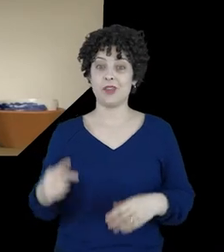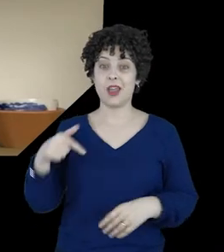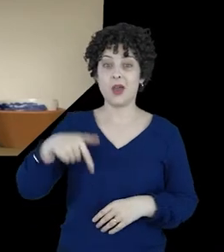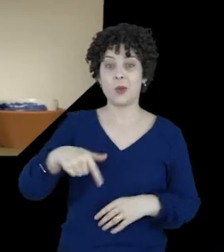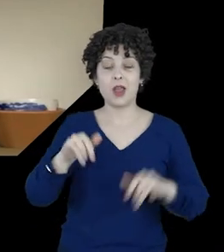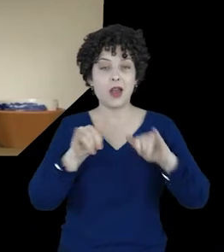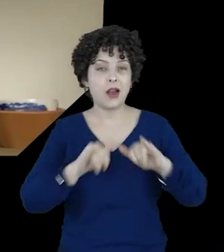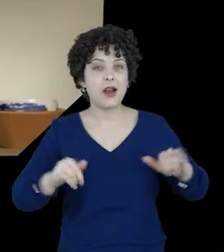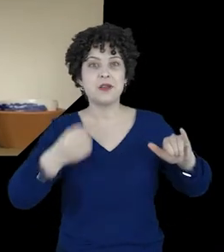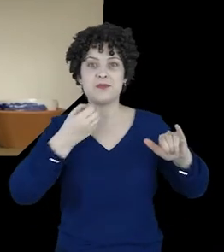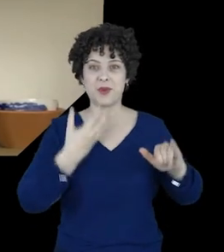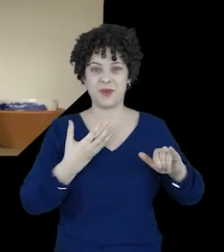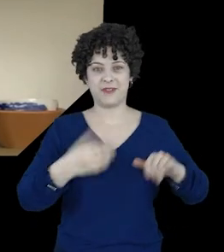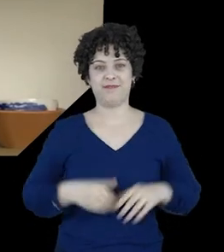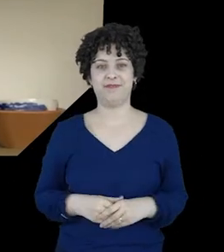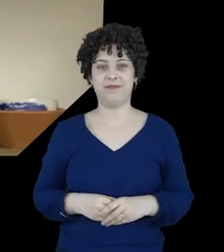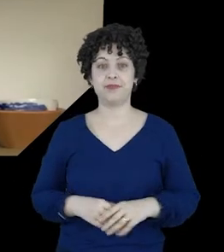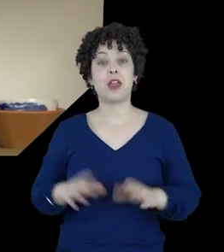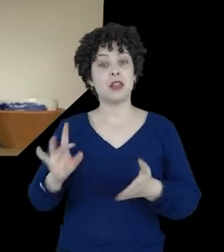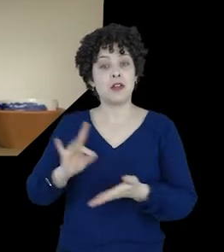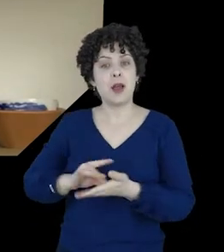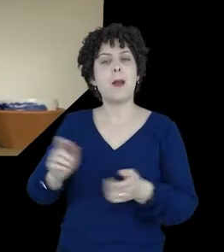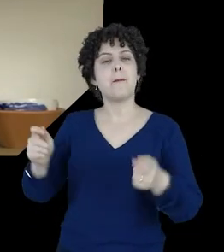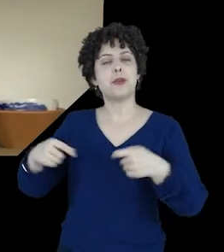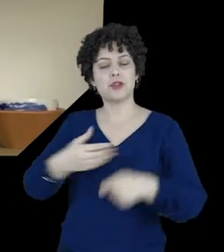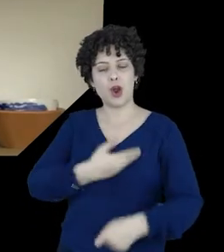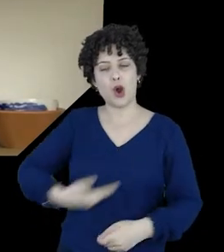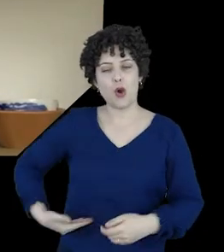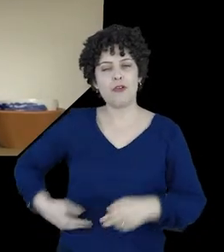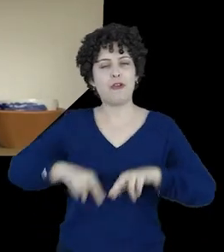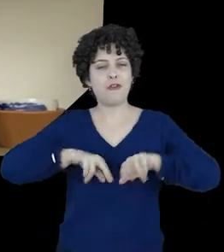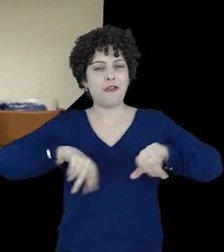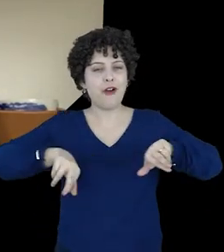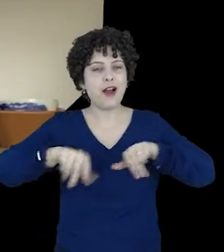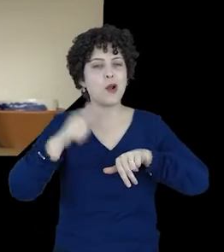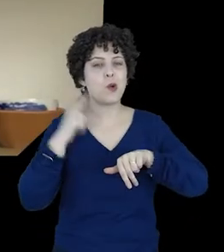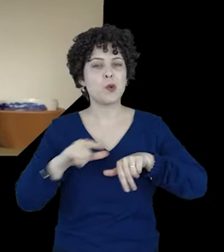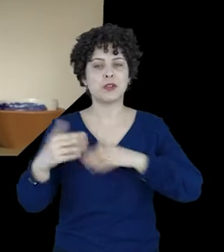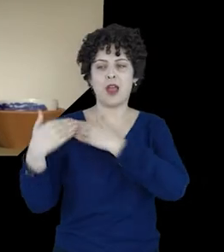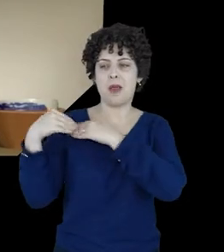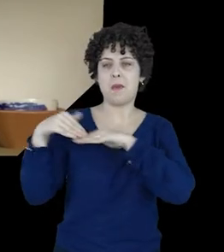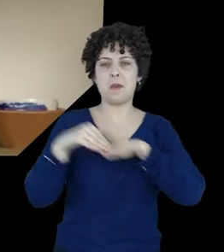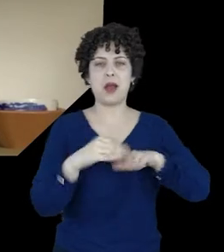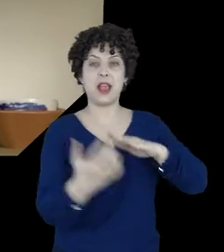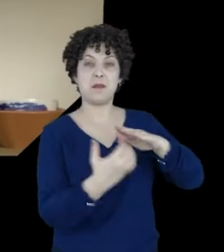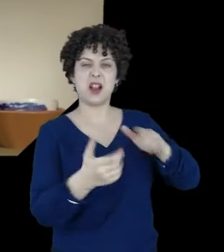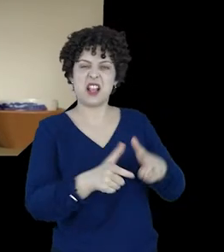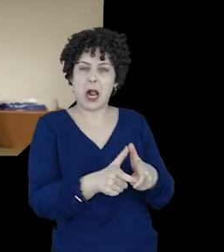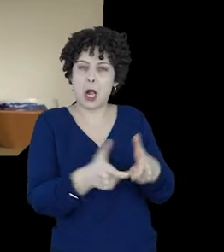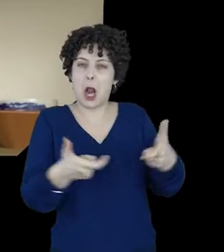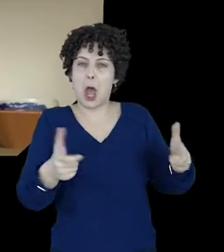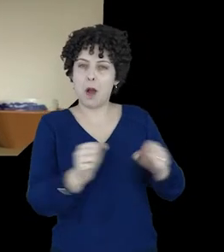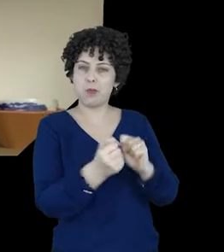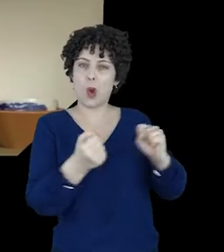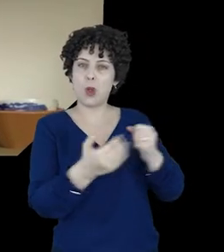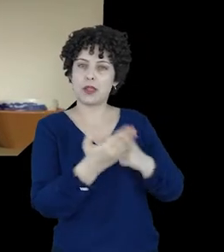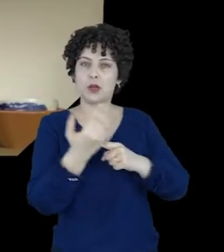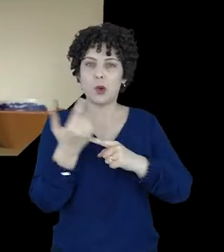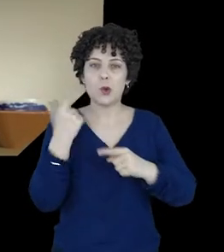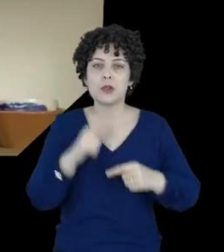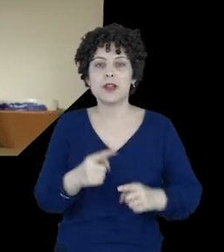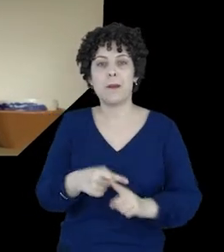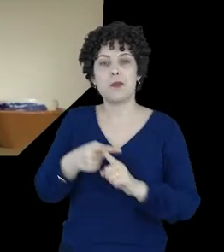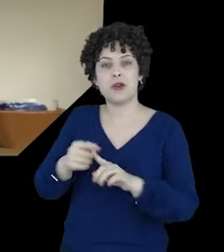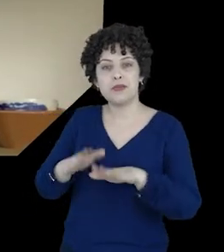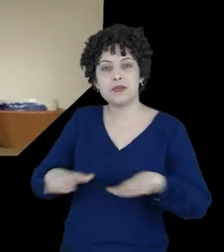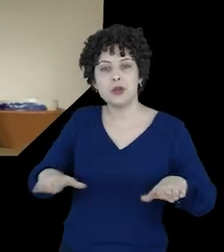É aqui que trago boas notícias. Na verdade, é possível que os governos responsabilizem as big techs de formas positivas para as crianças, e muitos